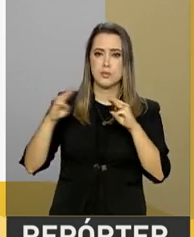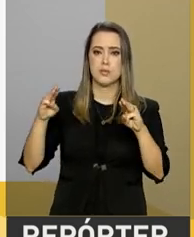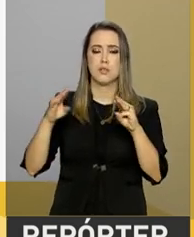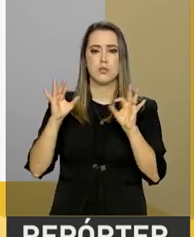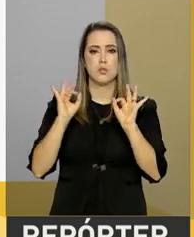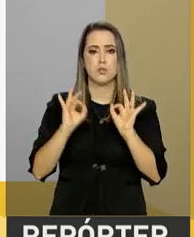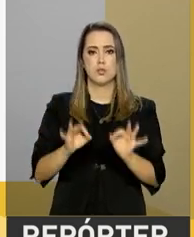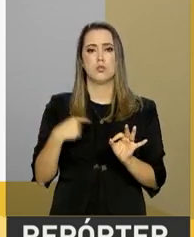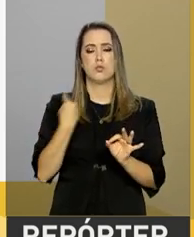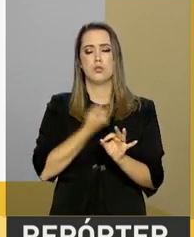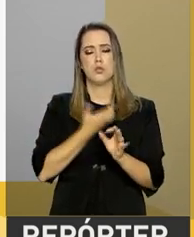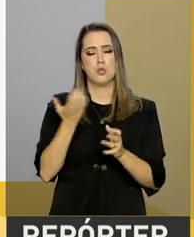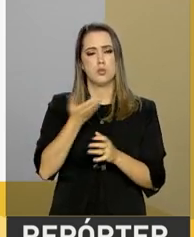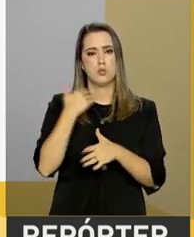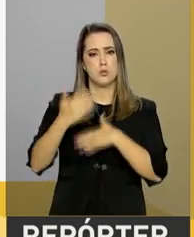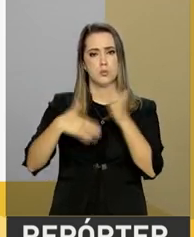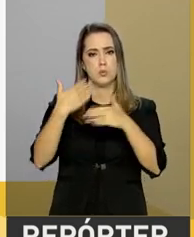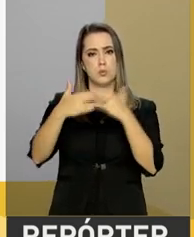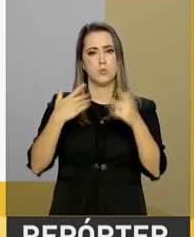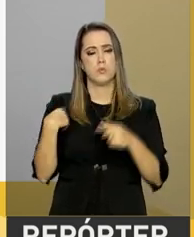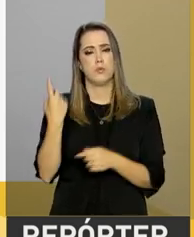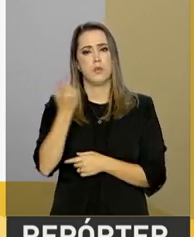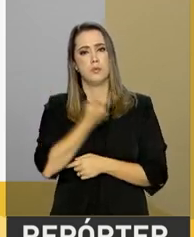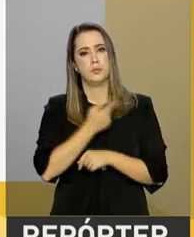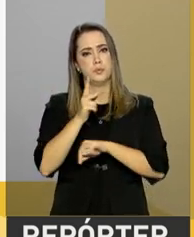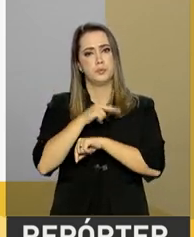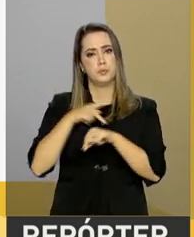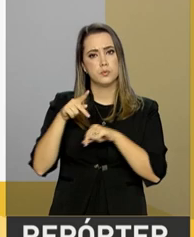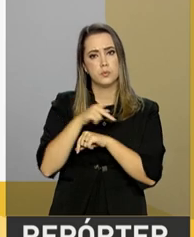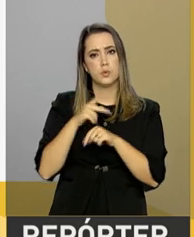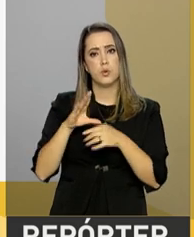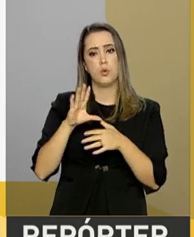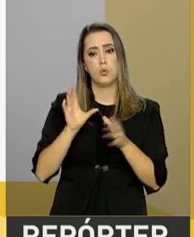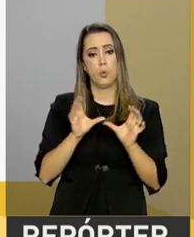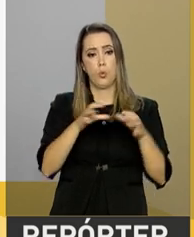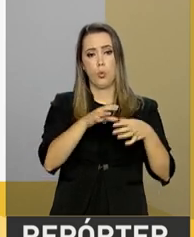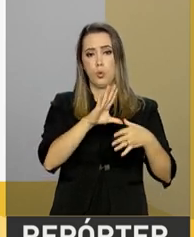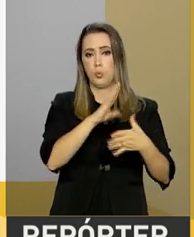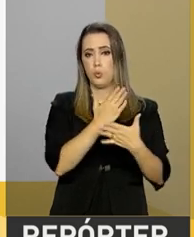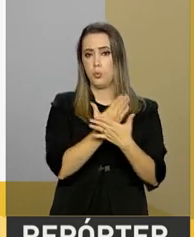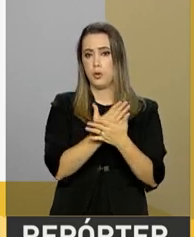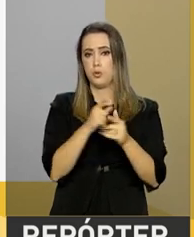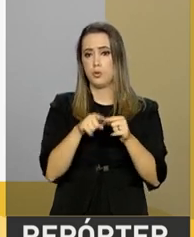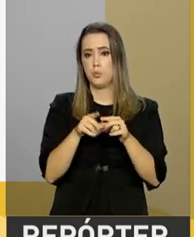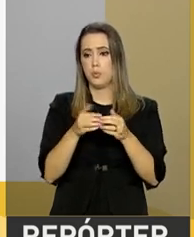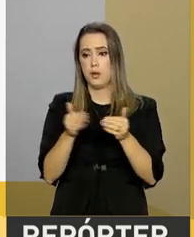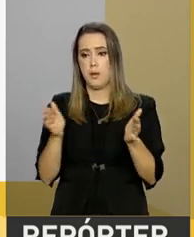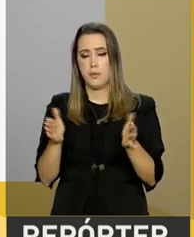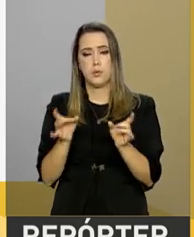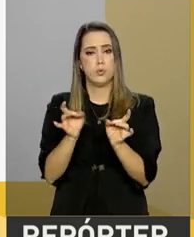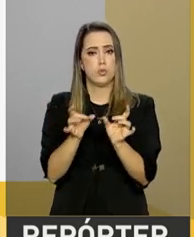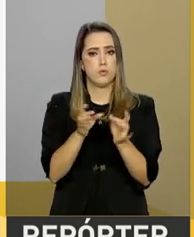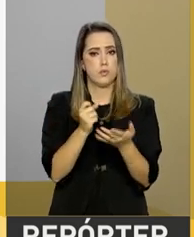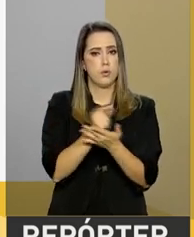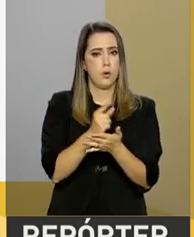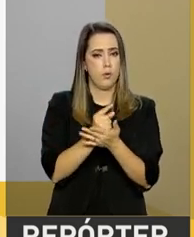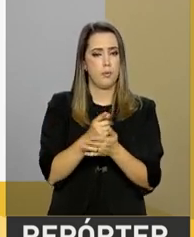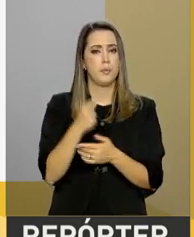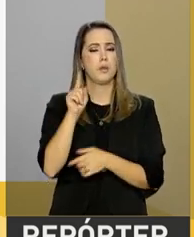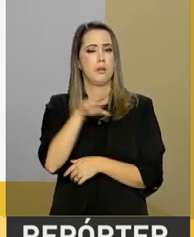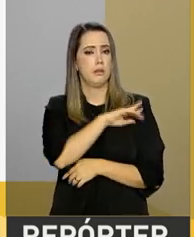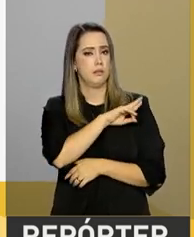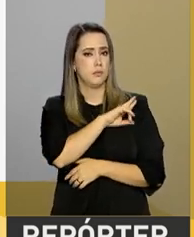nós queremos promover o desenvolvimento dos nossos países, membros do bloco, através da abertura comercial. Uma abertura